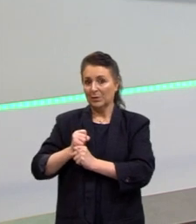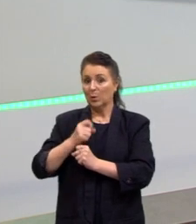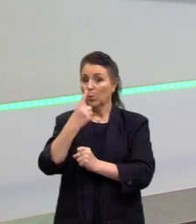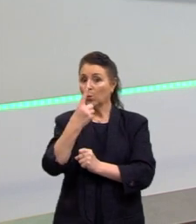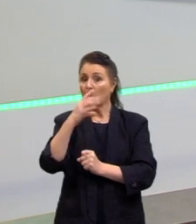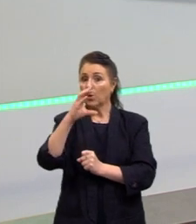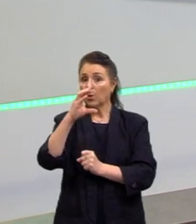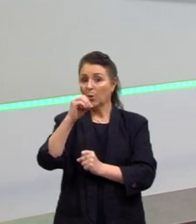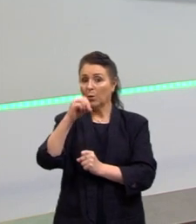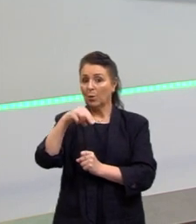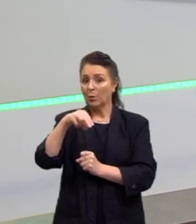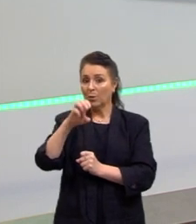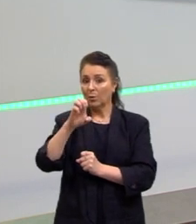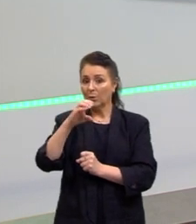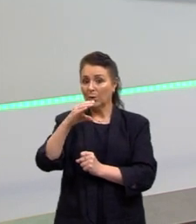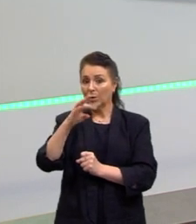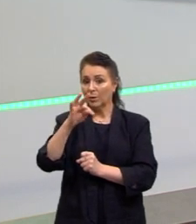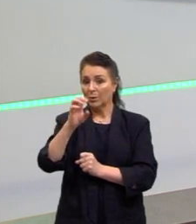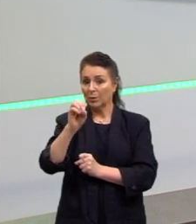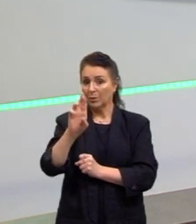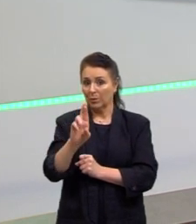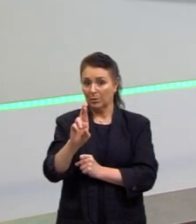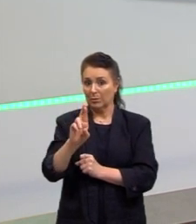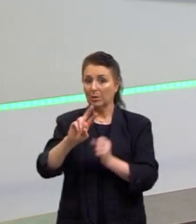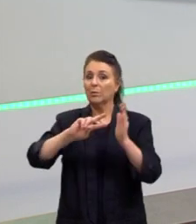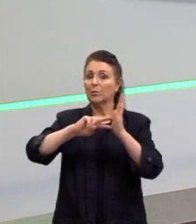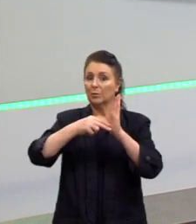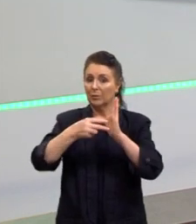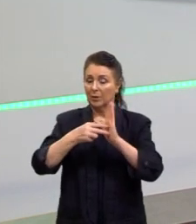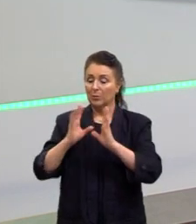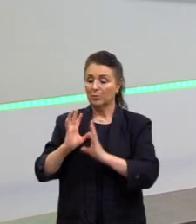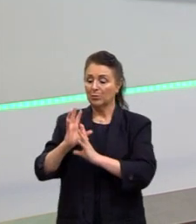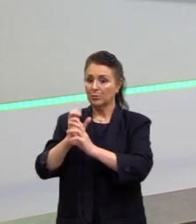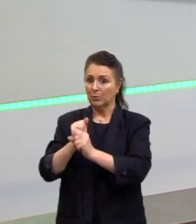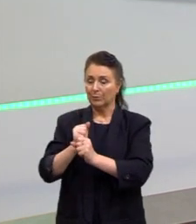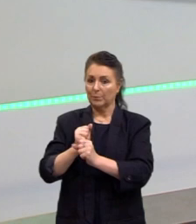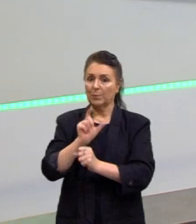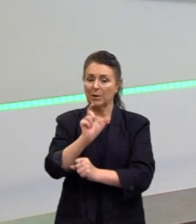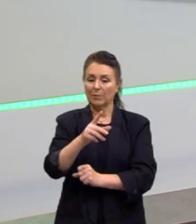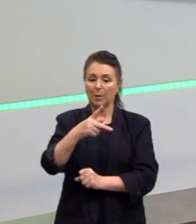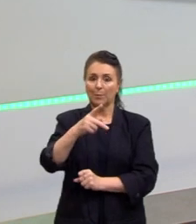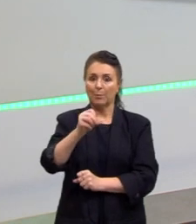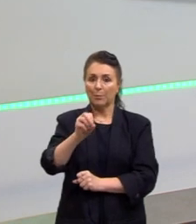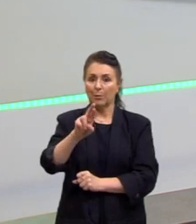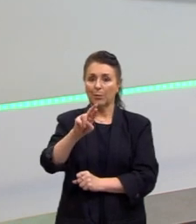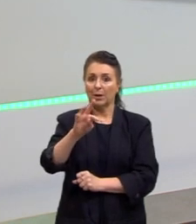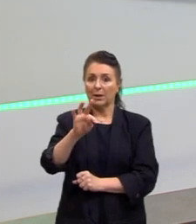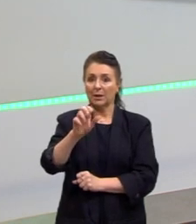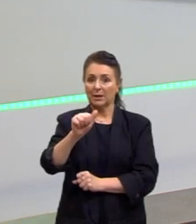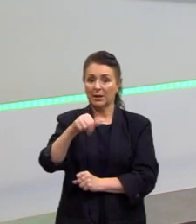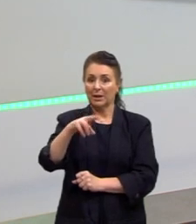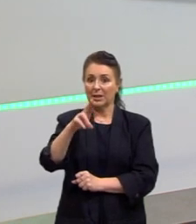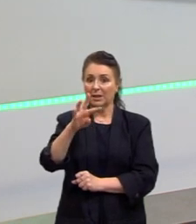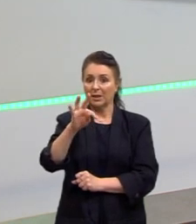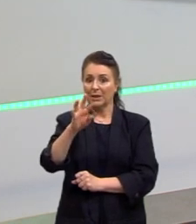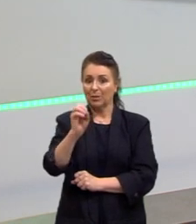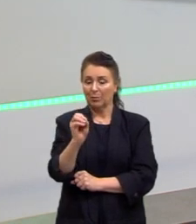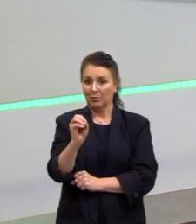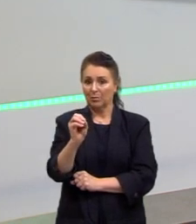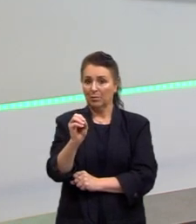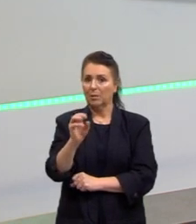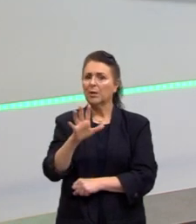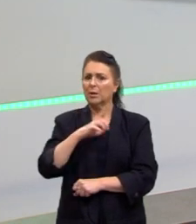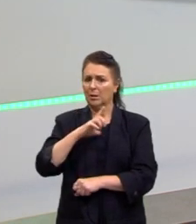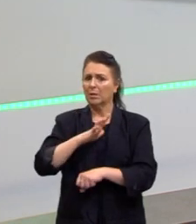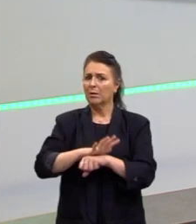que tenha significado de conclusão. O portanto é o mais usado deles, mas tem outros. E tem uma aula